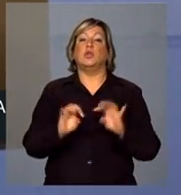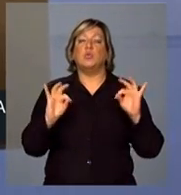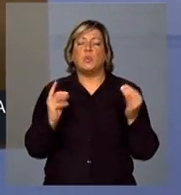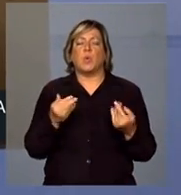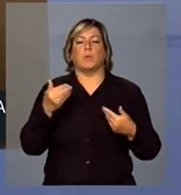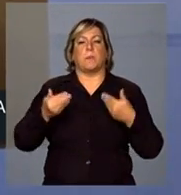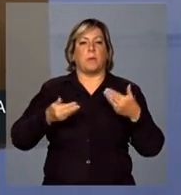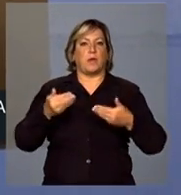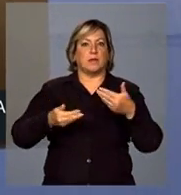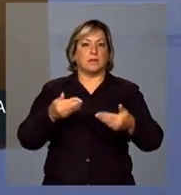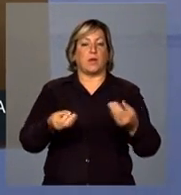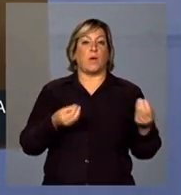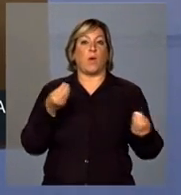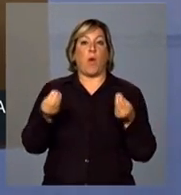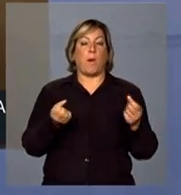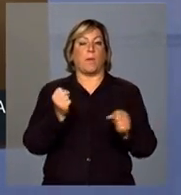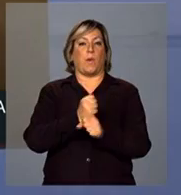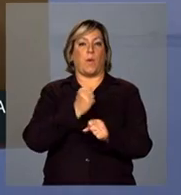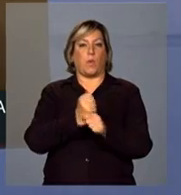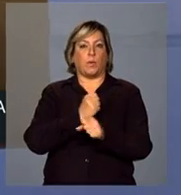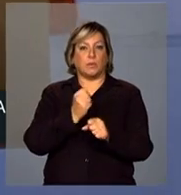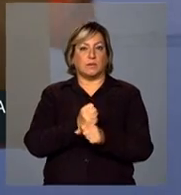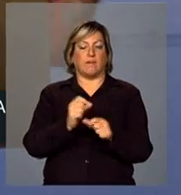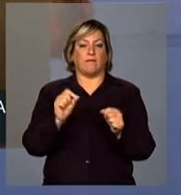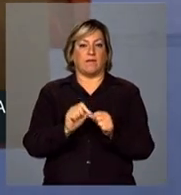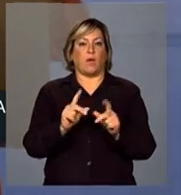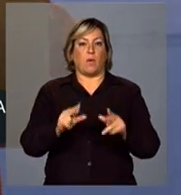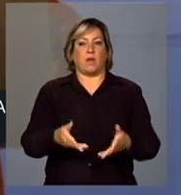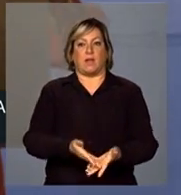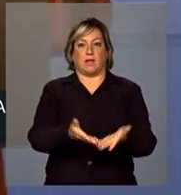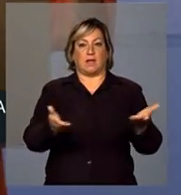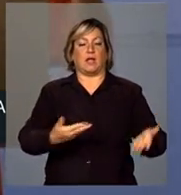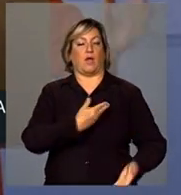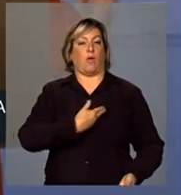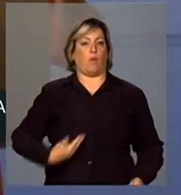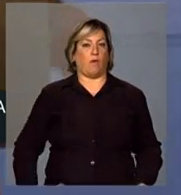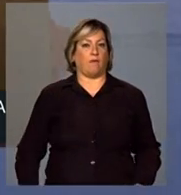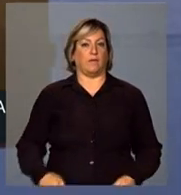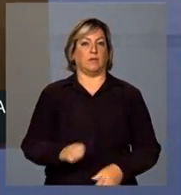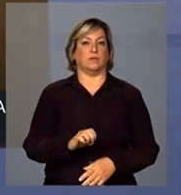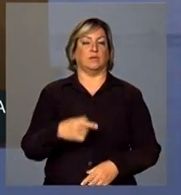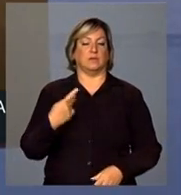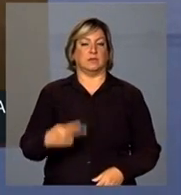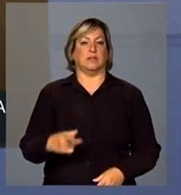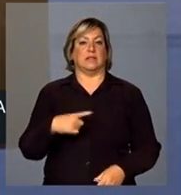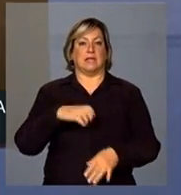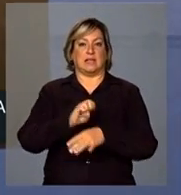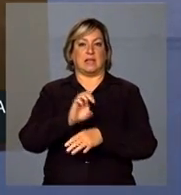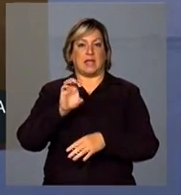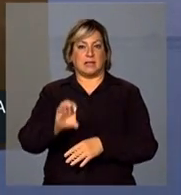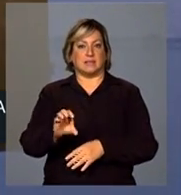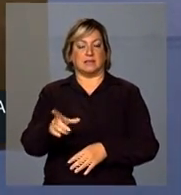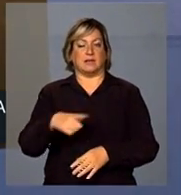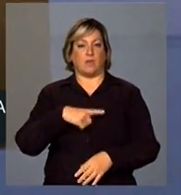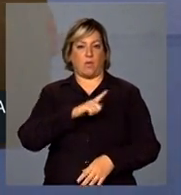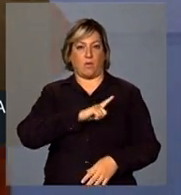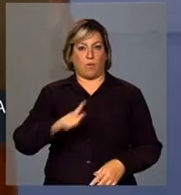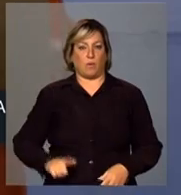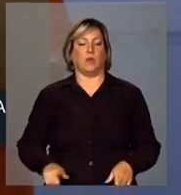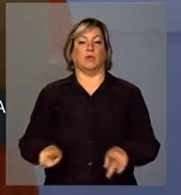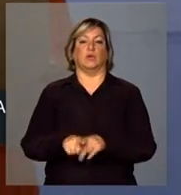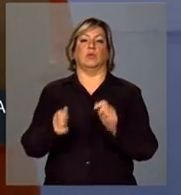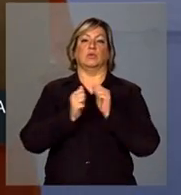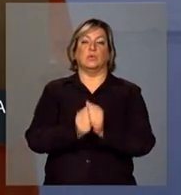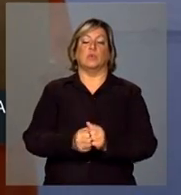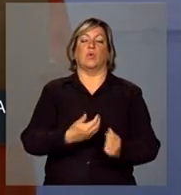processo de construção como é esse que o governo do Estado vem fazendo com o governo federal nos